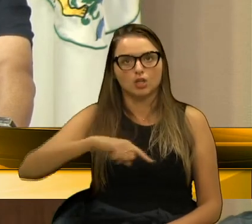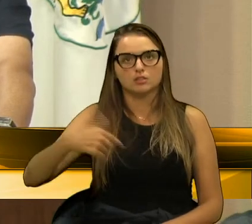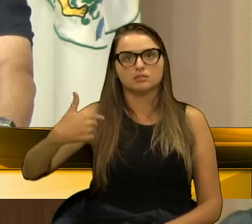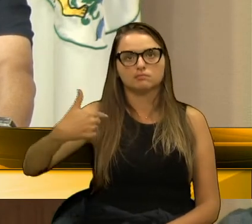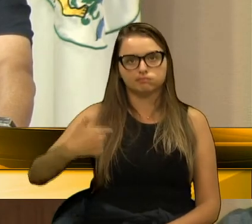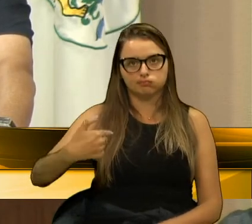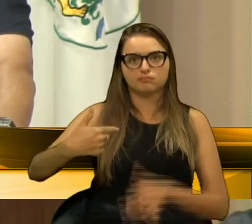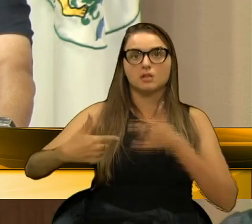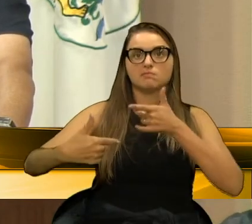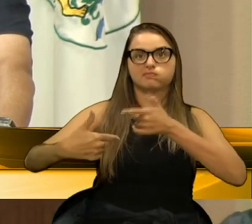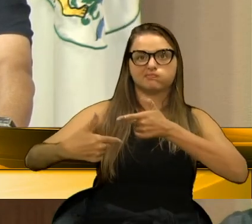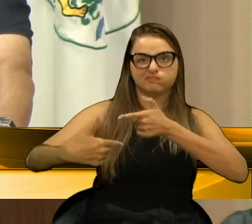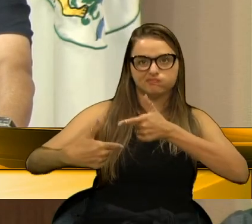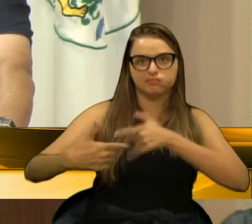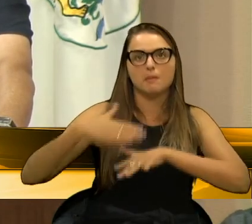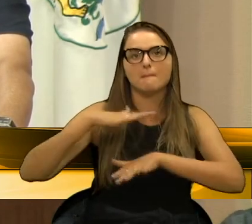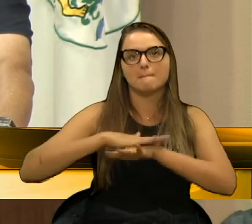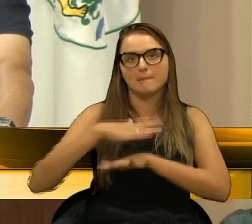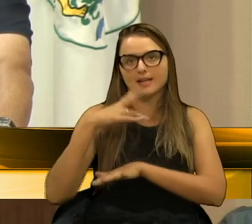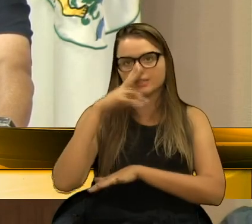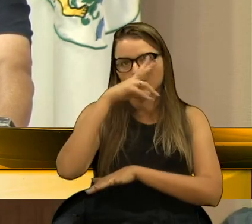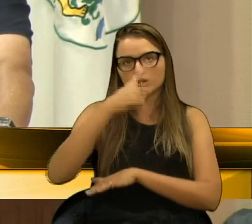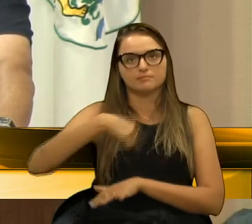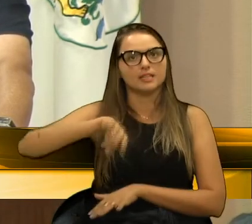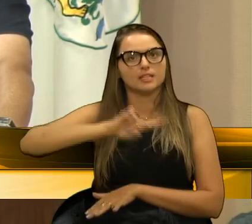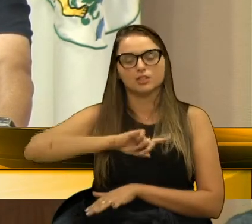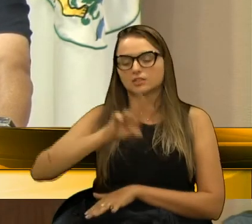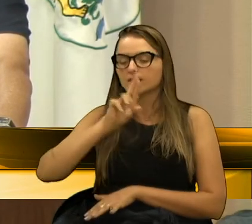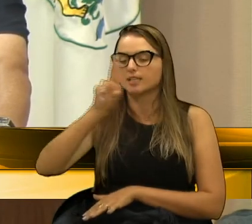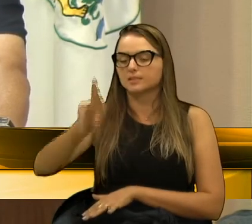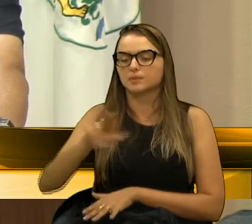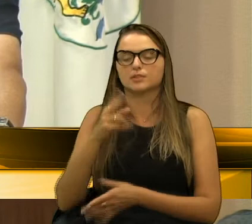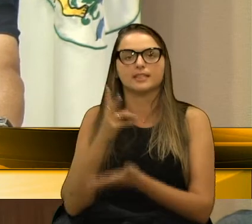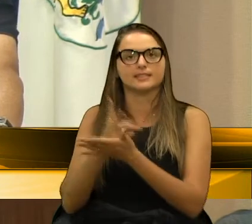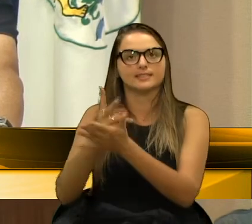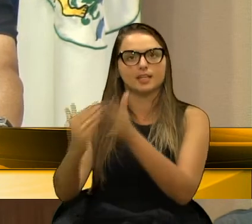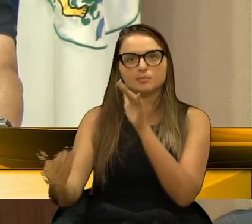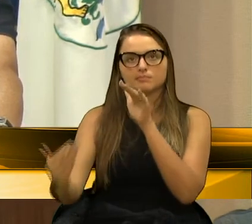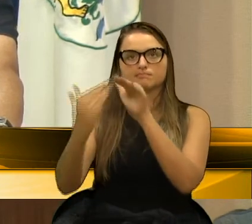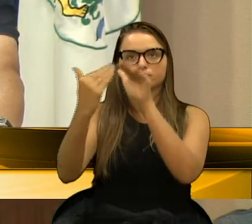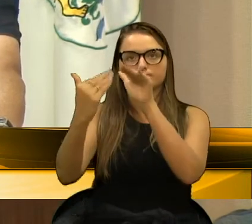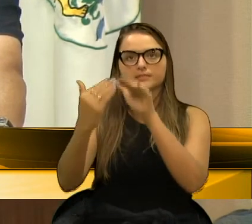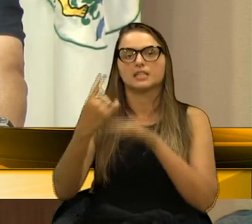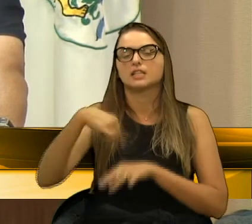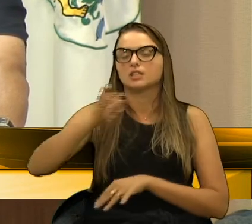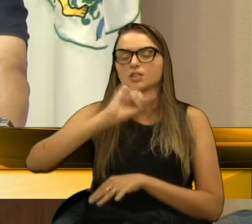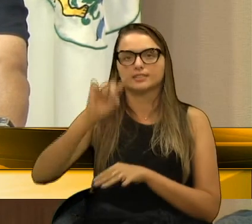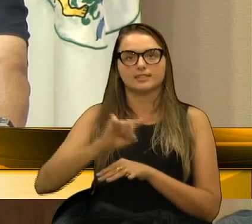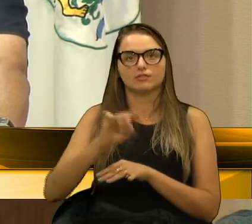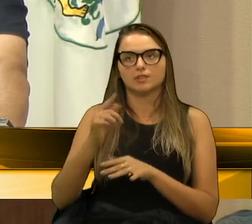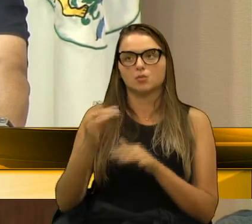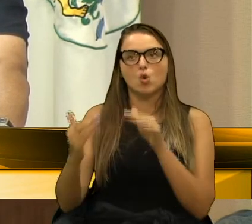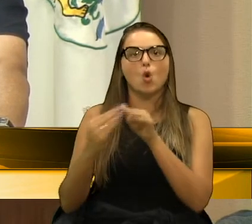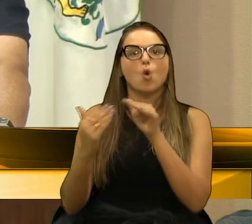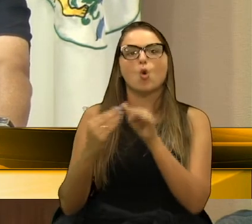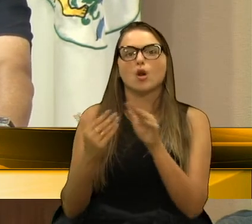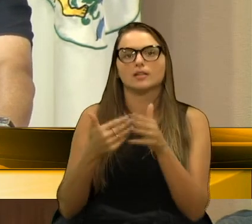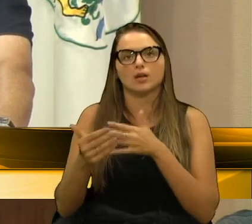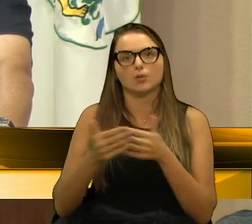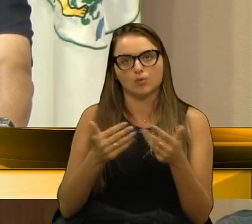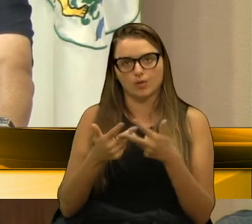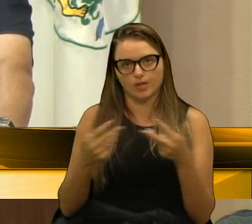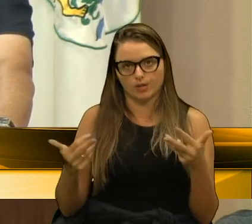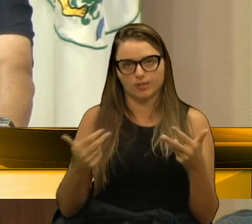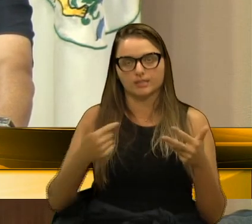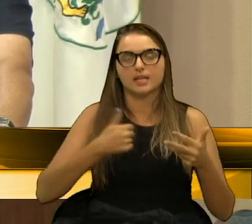metralhador. A gente não está aqui para se render e muito menos para baixar a cabeça. E, para concluir, eu queria dizer